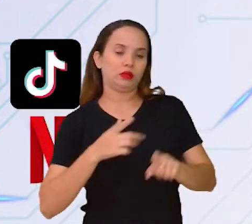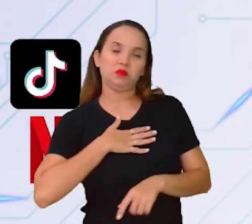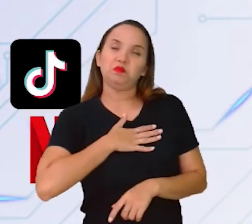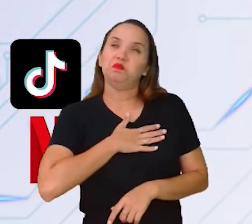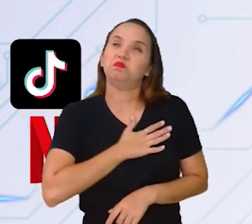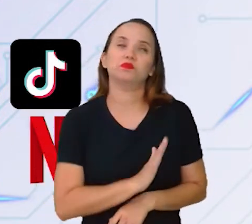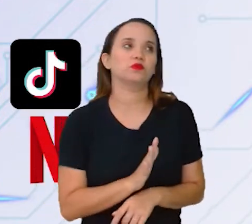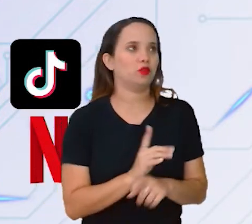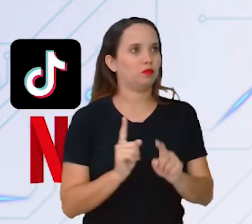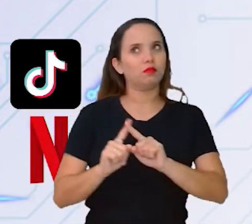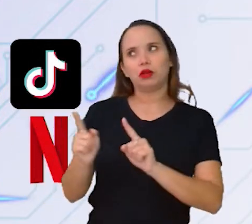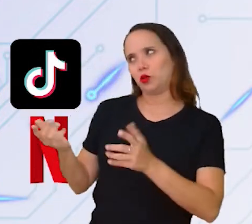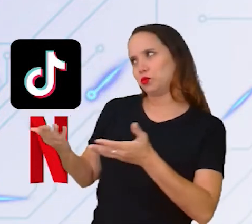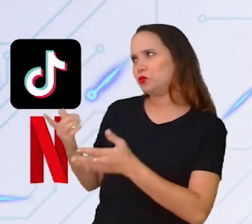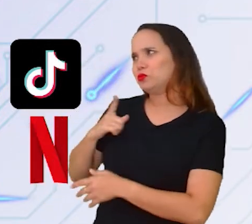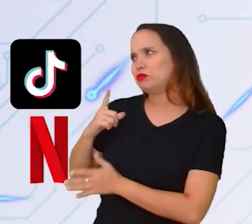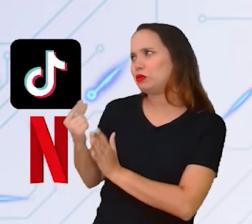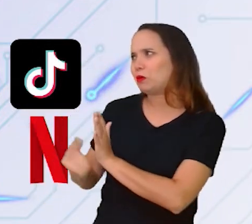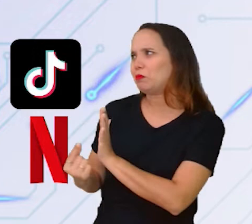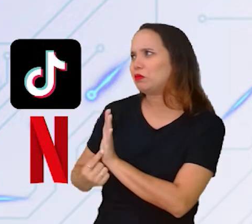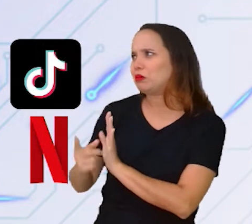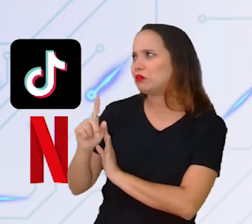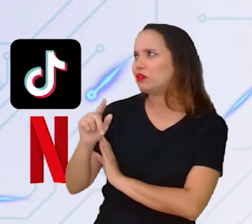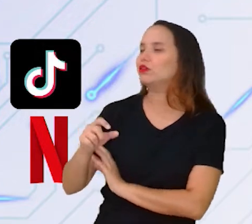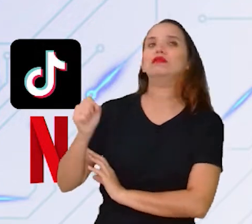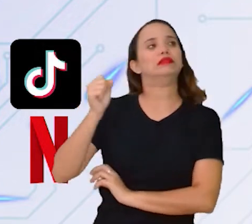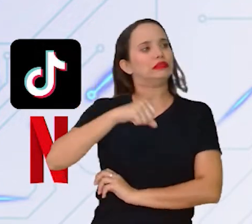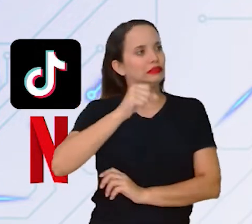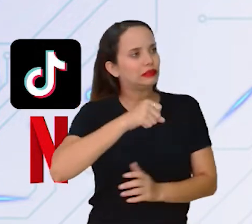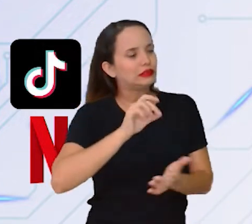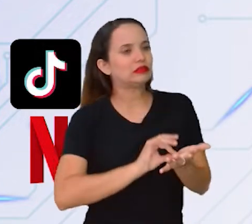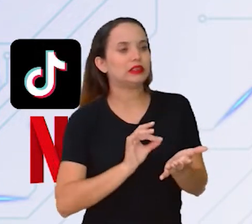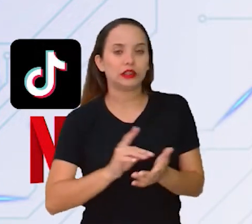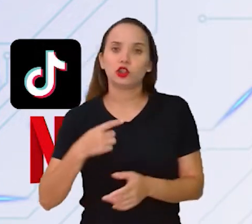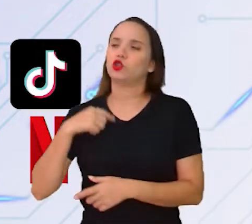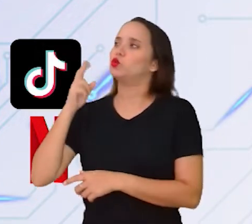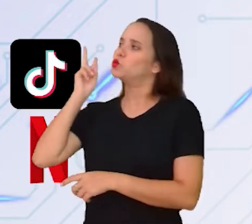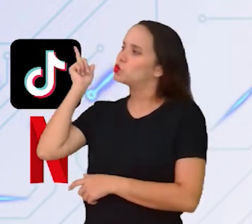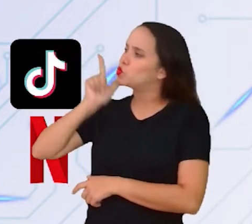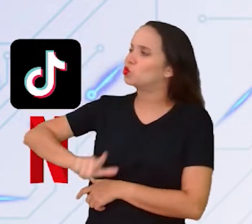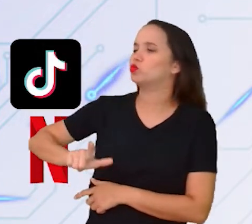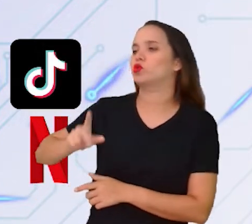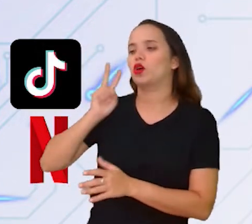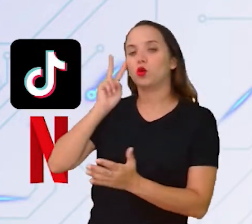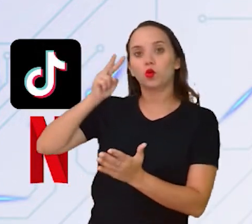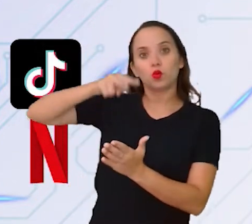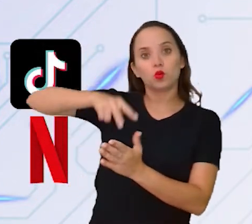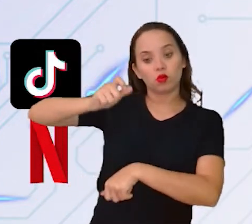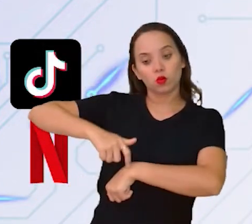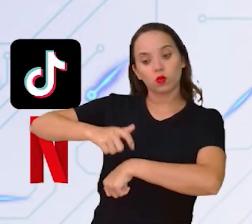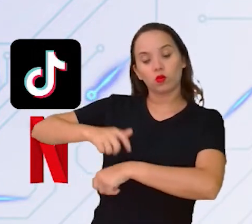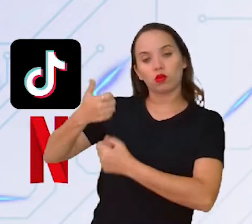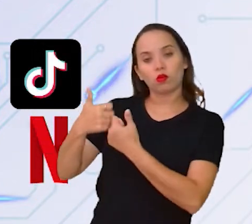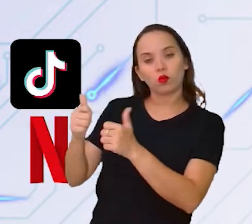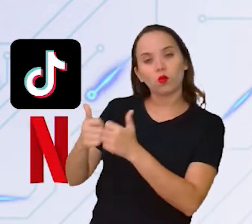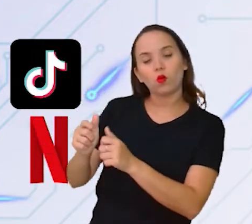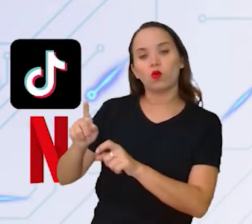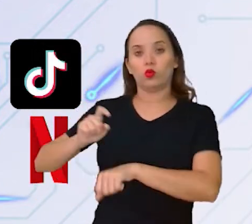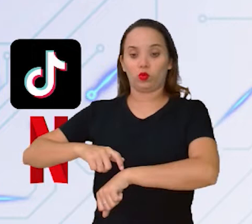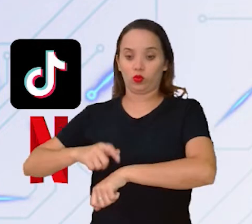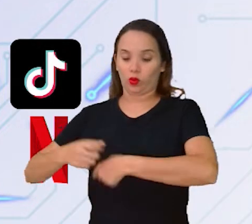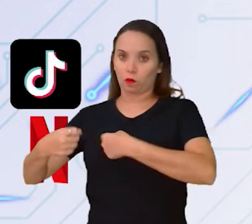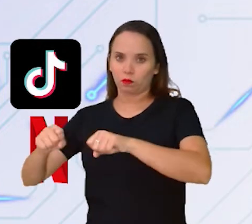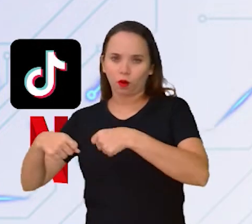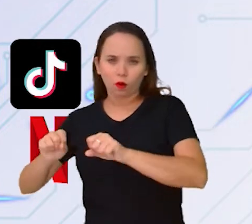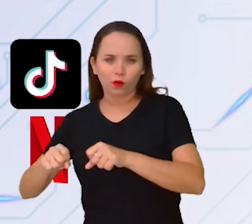aplicativo... Exatamente. ...que a gente pode ver, inclusive, o horário do ônibus, que a gente pode ter o carro na hora que a gente quer, a moto na hora que a gente quer.